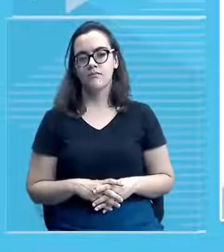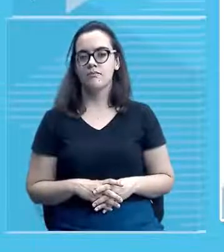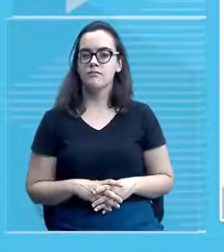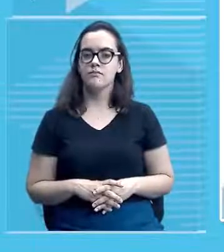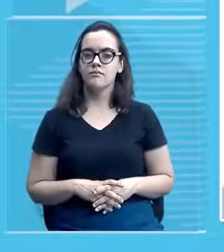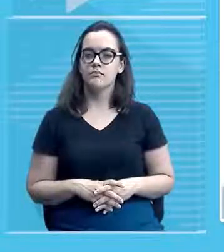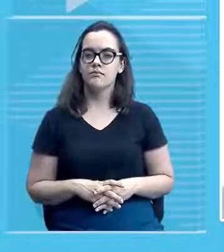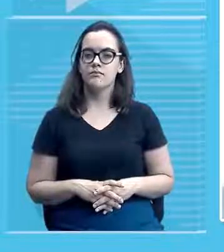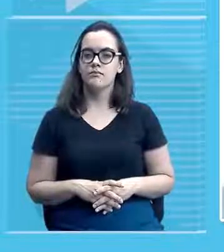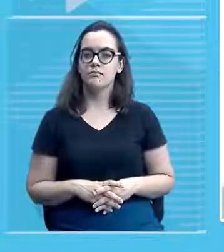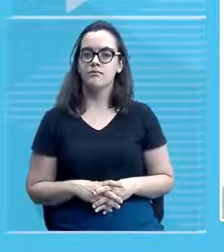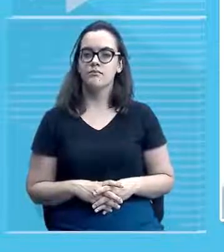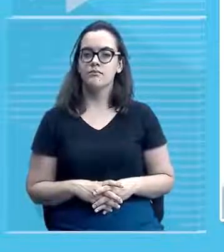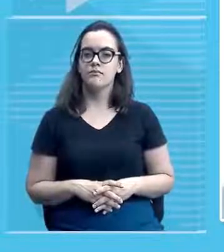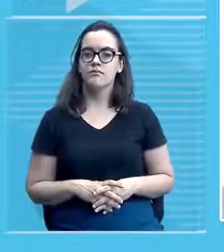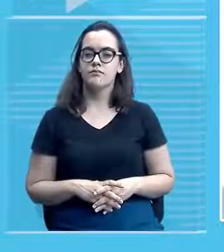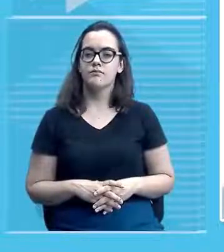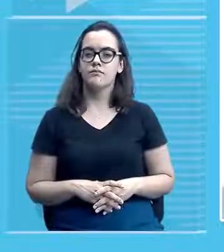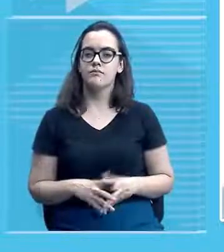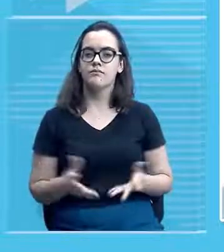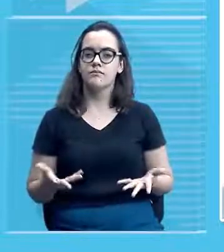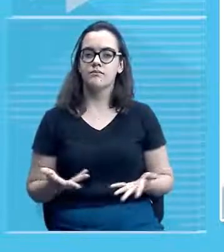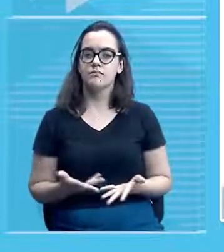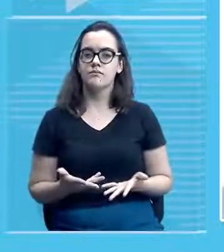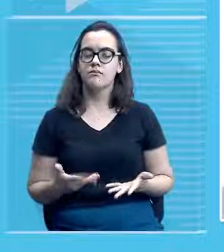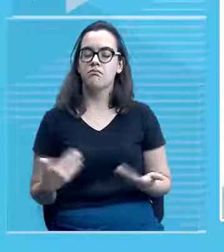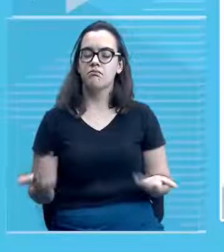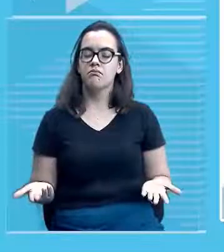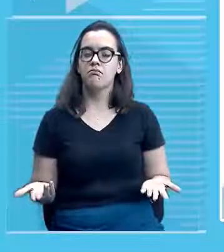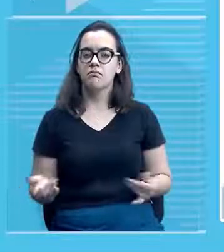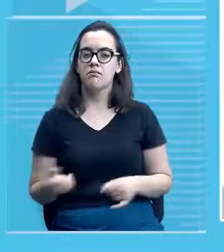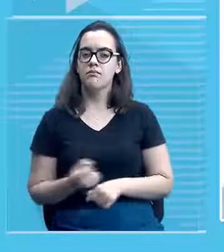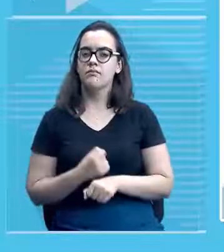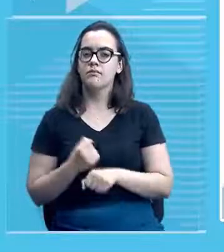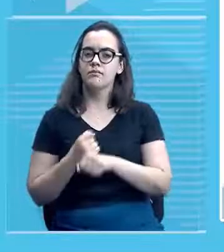e aí construções e objetos artísticos